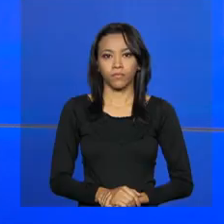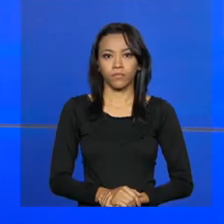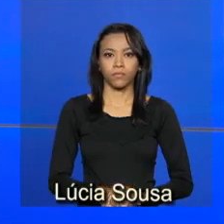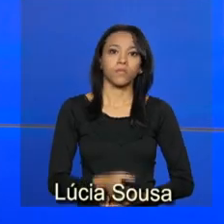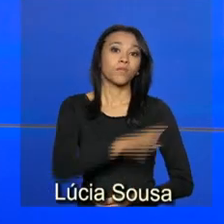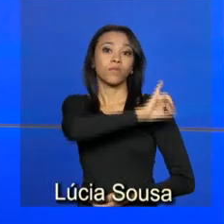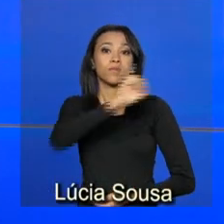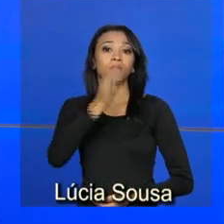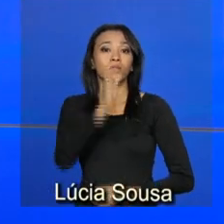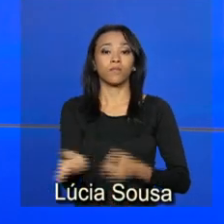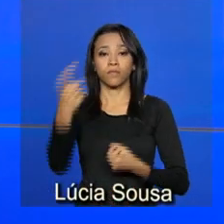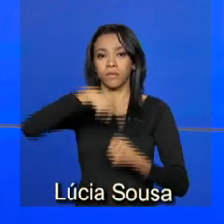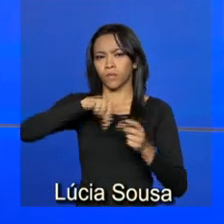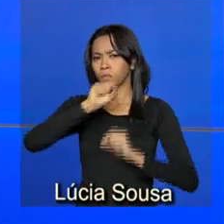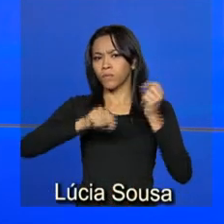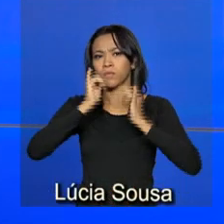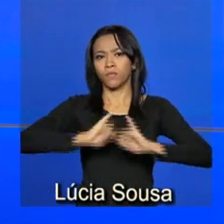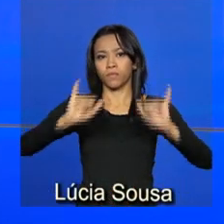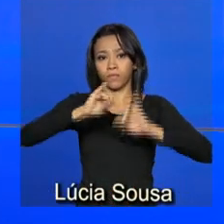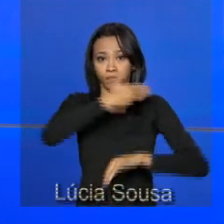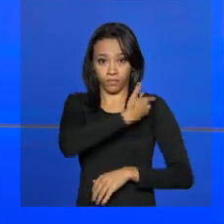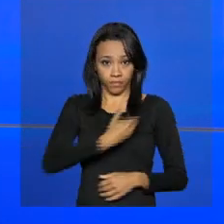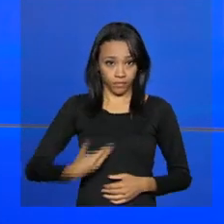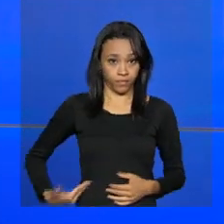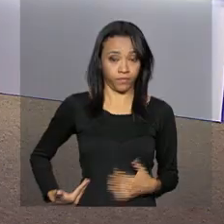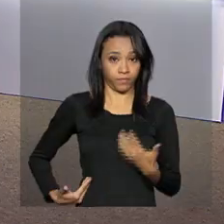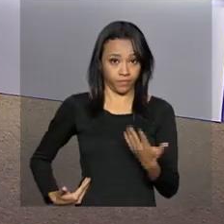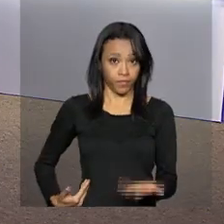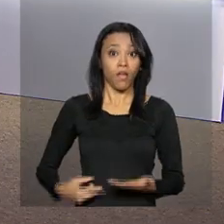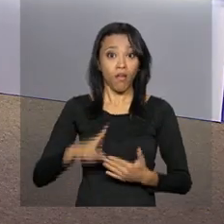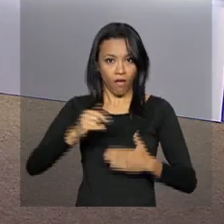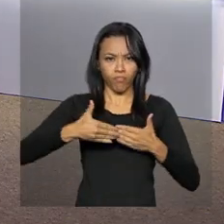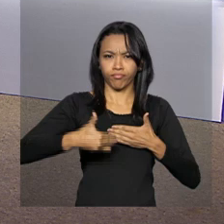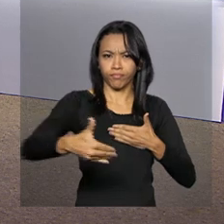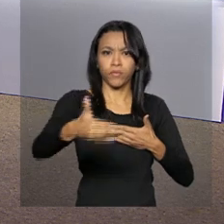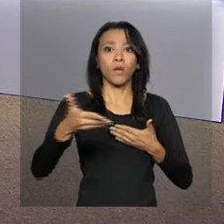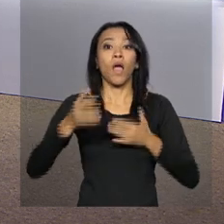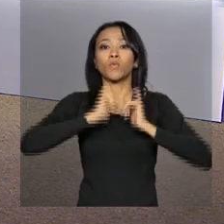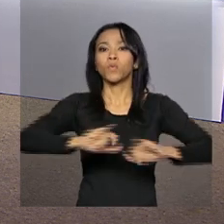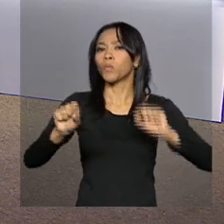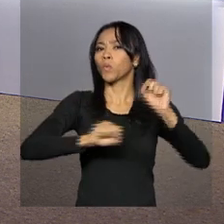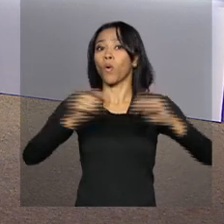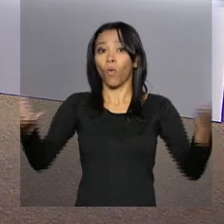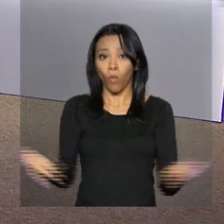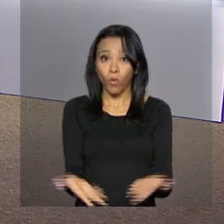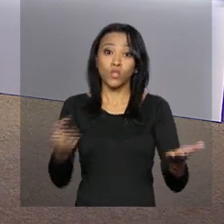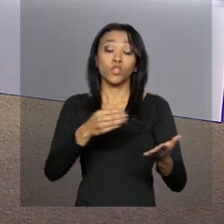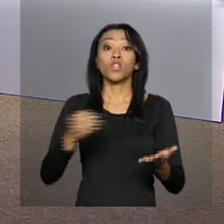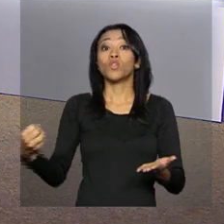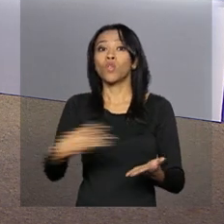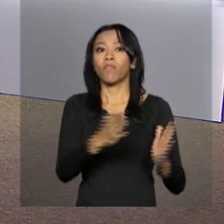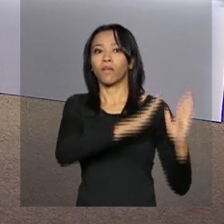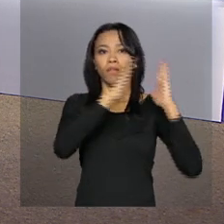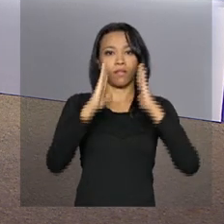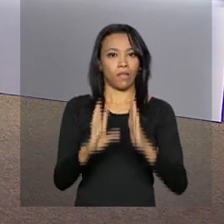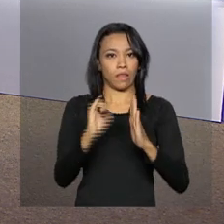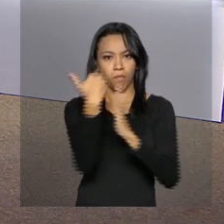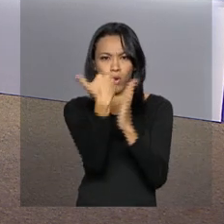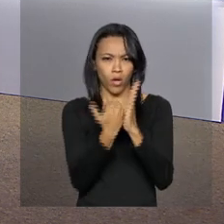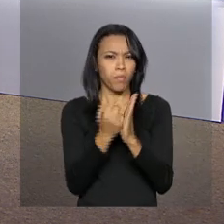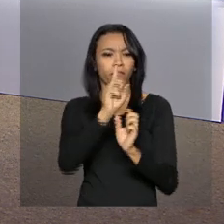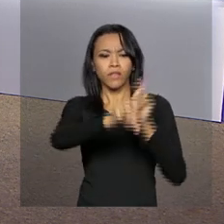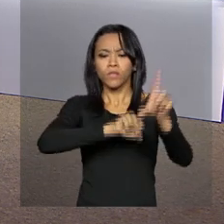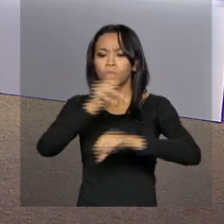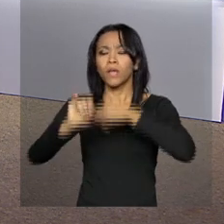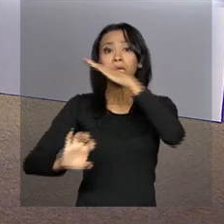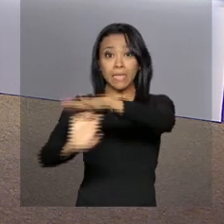Olá, estamos de volta com as notícias do Governo Federal. Será anunciada hoje a nova etapa do programa que vai selecionar empresas